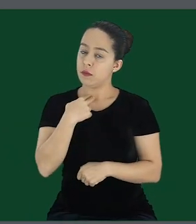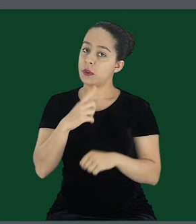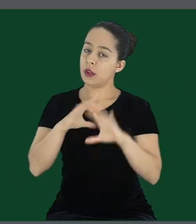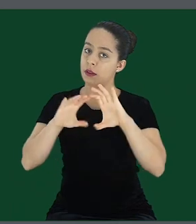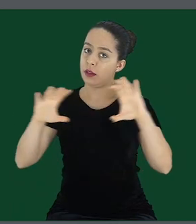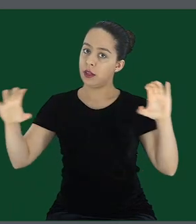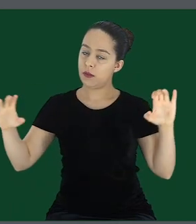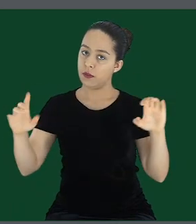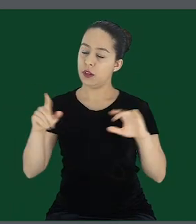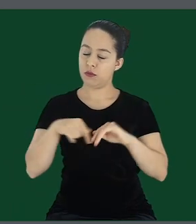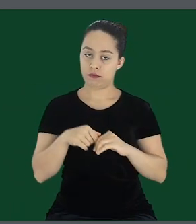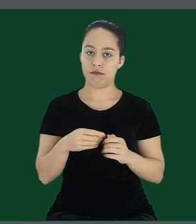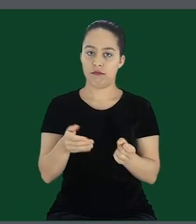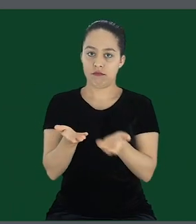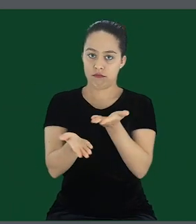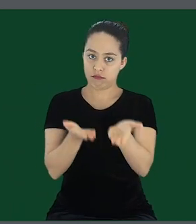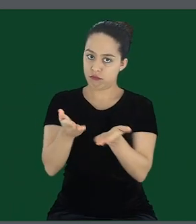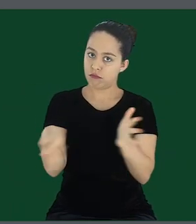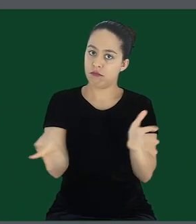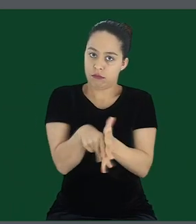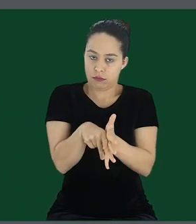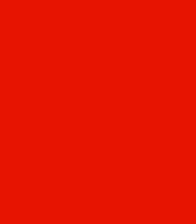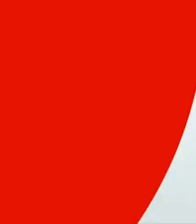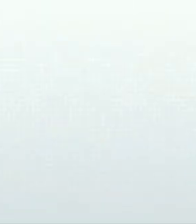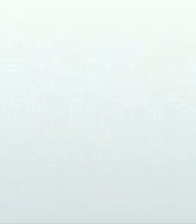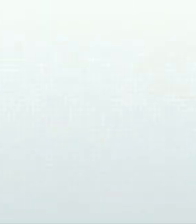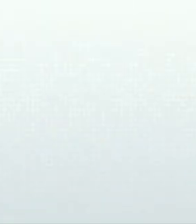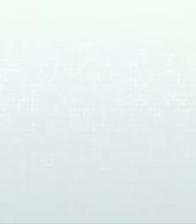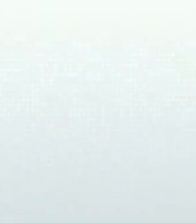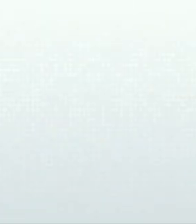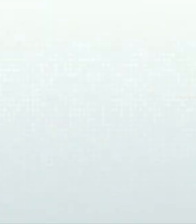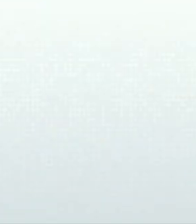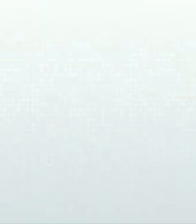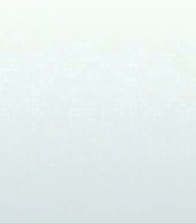ou não classificadas nesse ambiente de nuvem. Tchau,